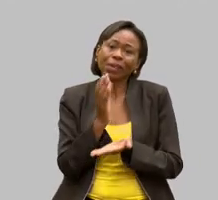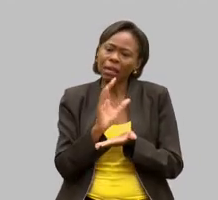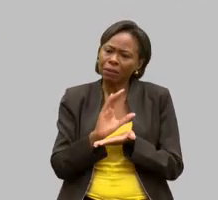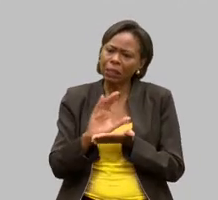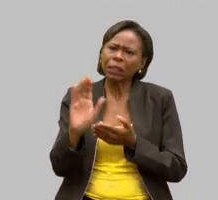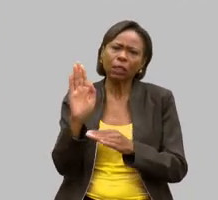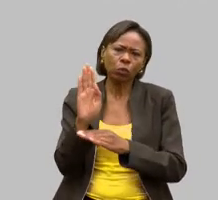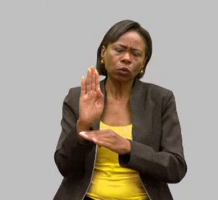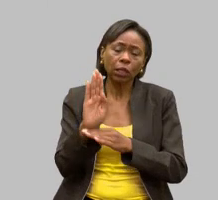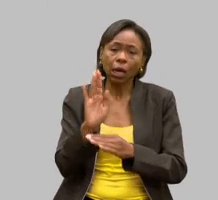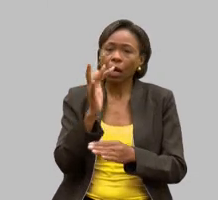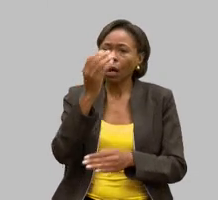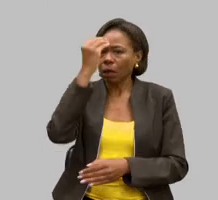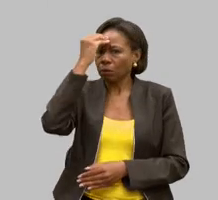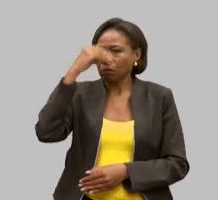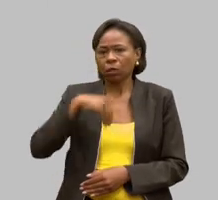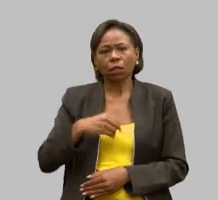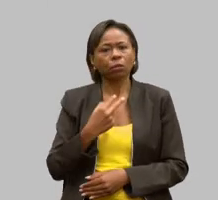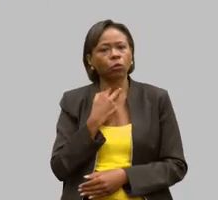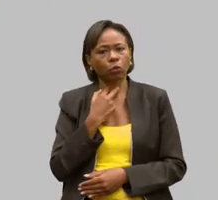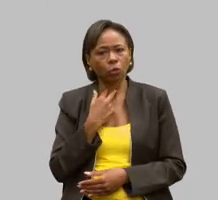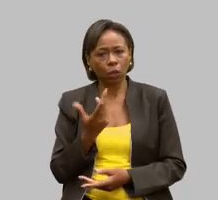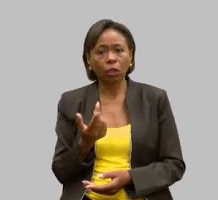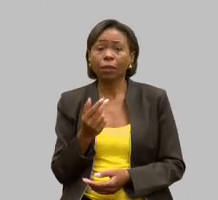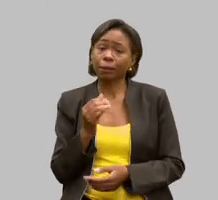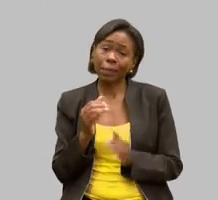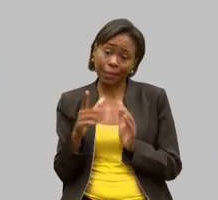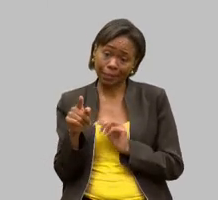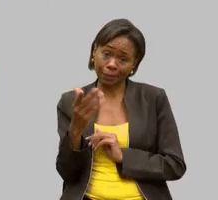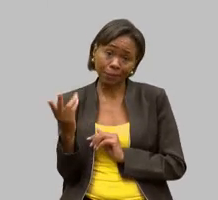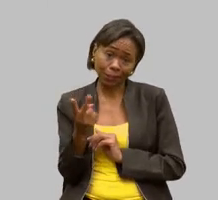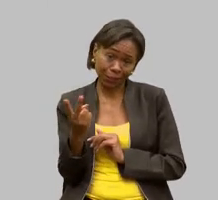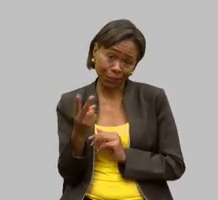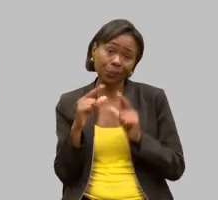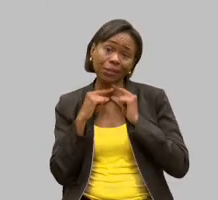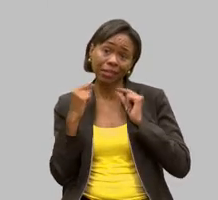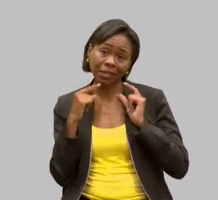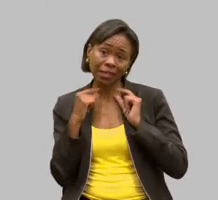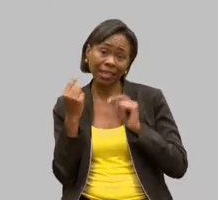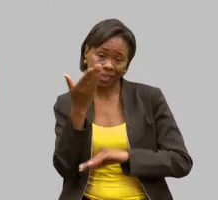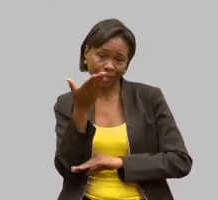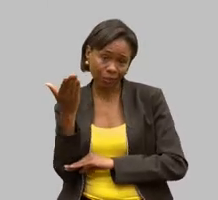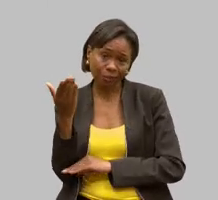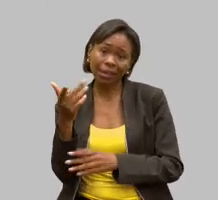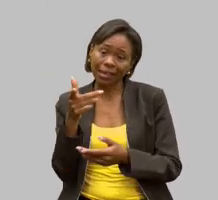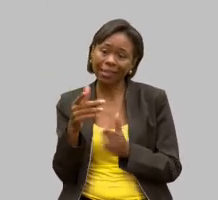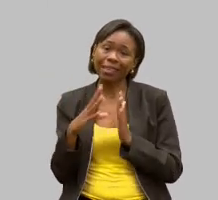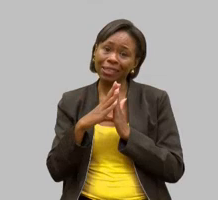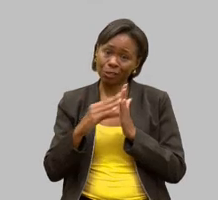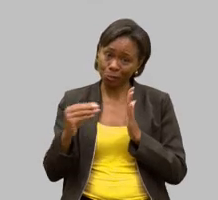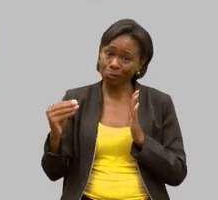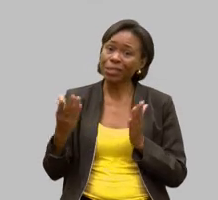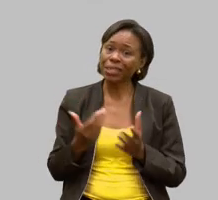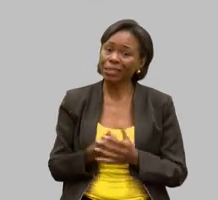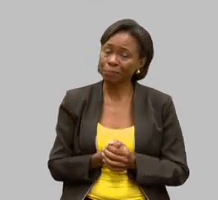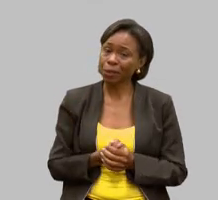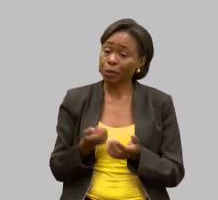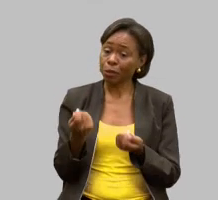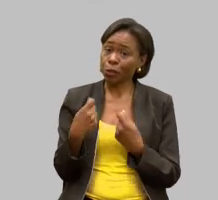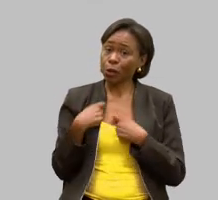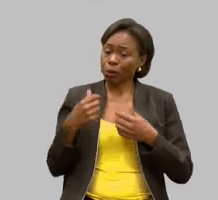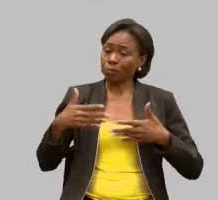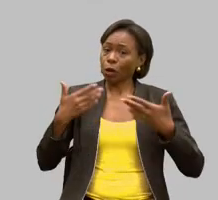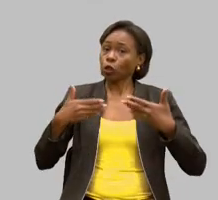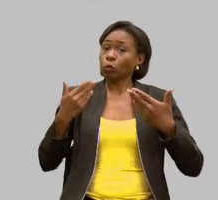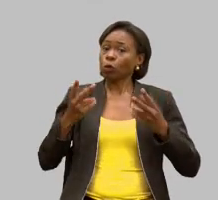O teu exemplo, o exemplo desses garçons, me motivaram ainda mais a nós continuarmos trabalhando na nossa comissão.